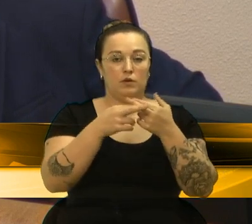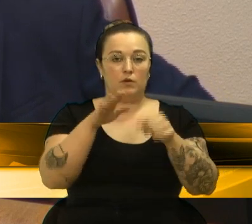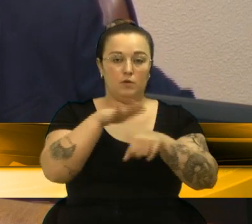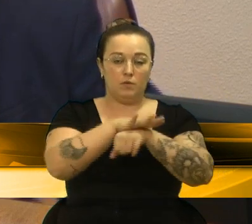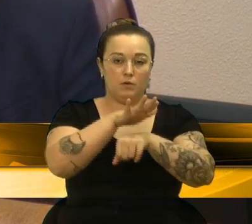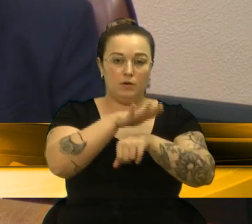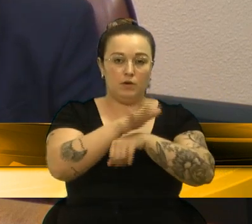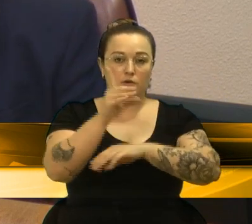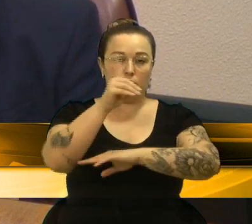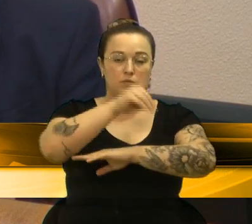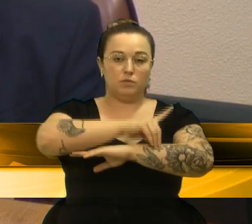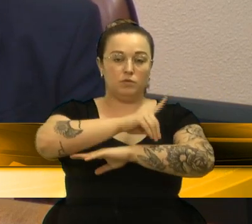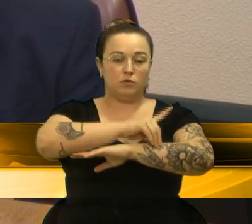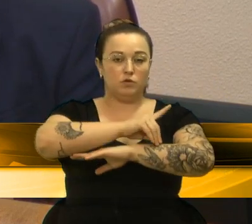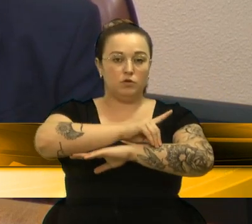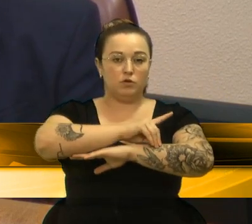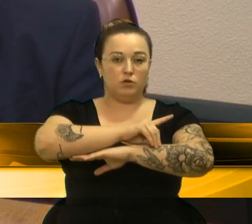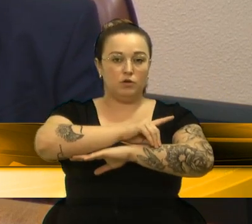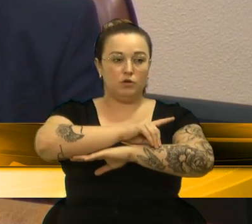Documento 09.